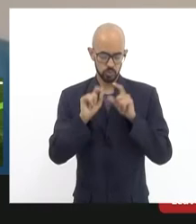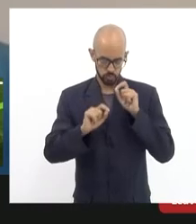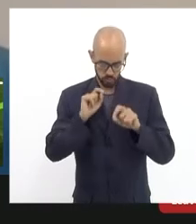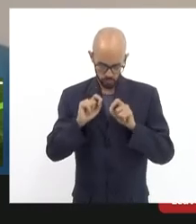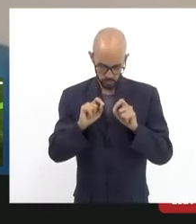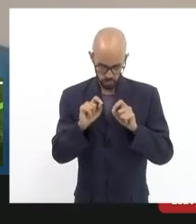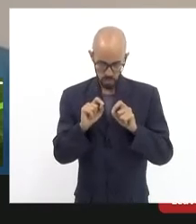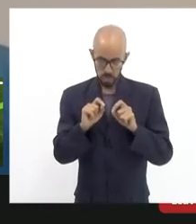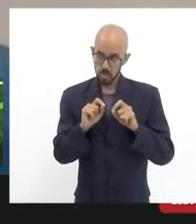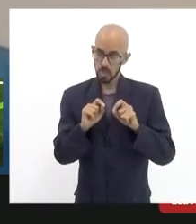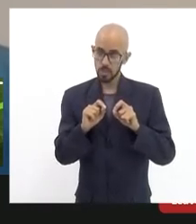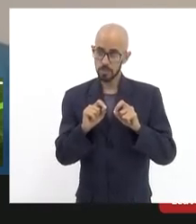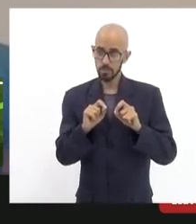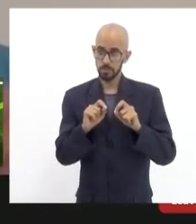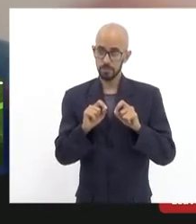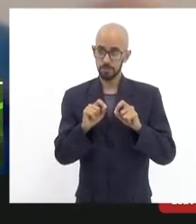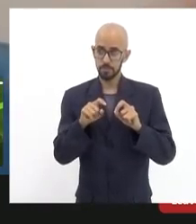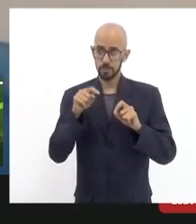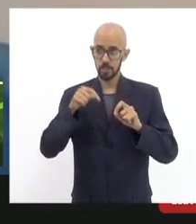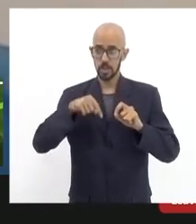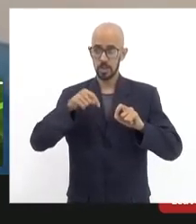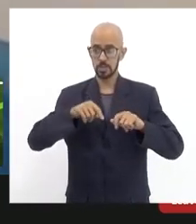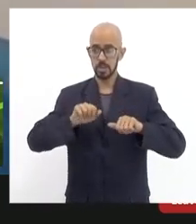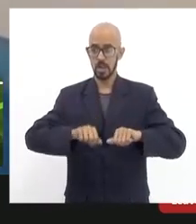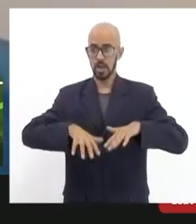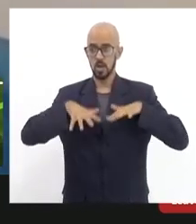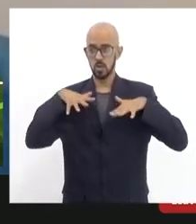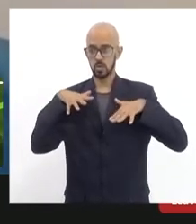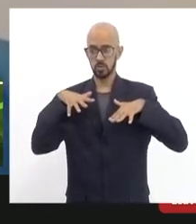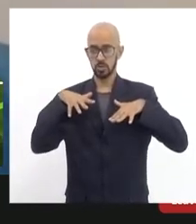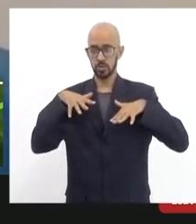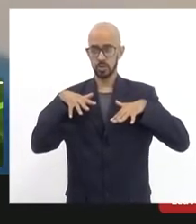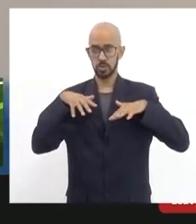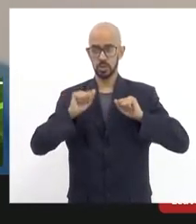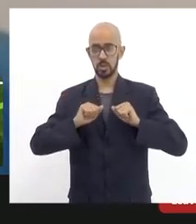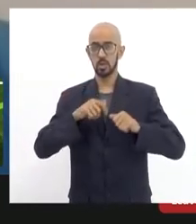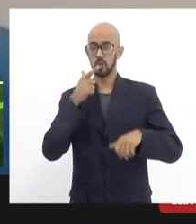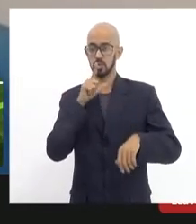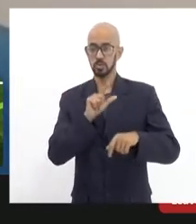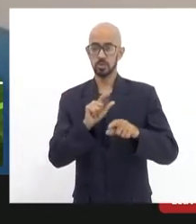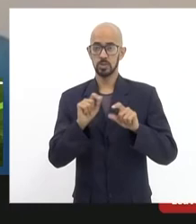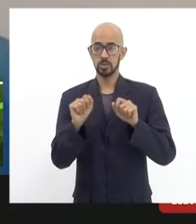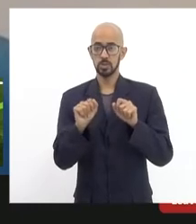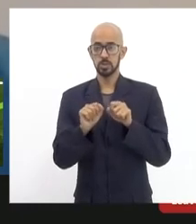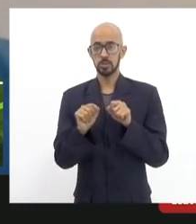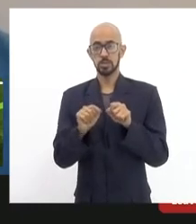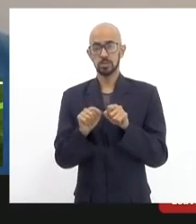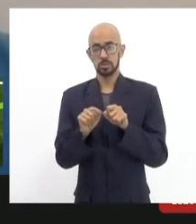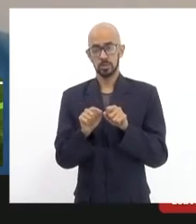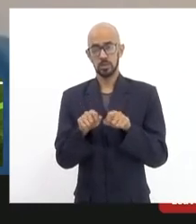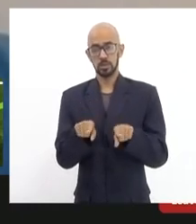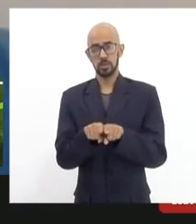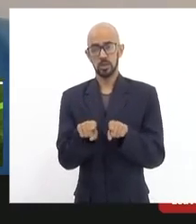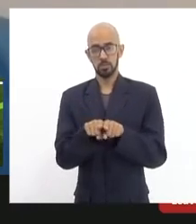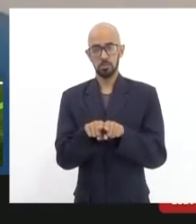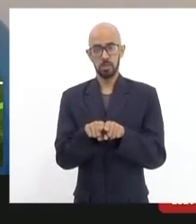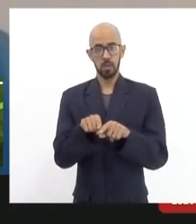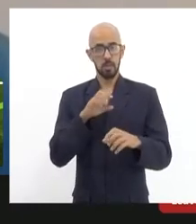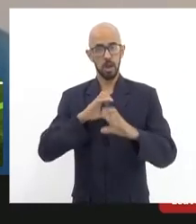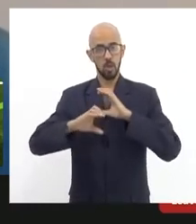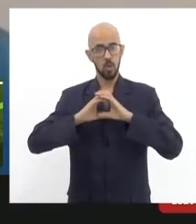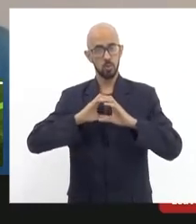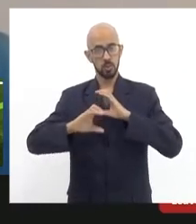foro aqui essa audiência ela conseguisse servir também como um canal de diálogo de